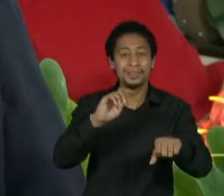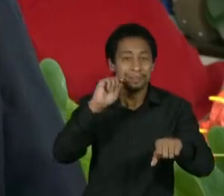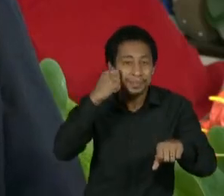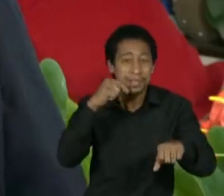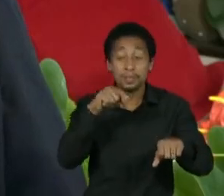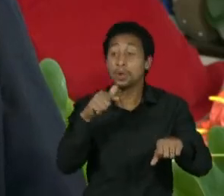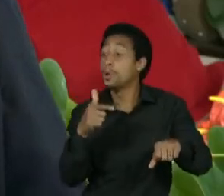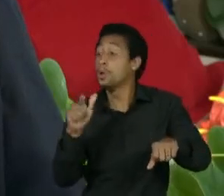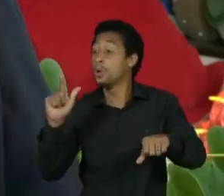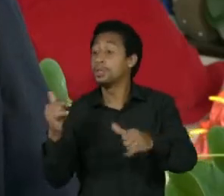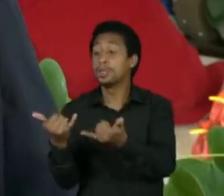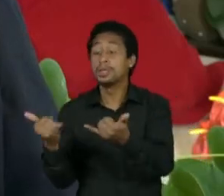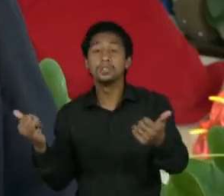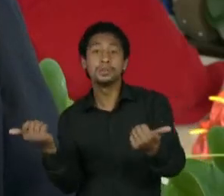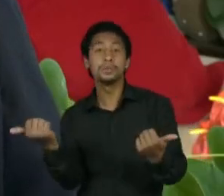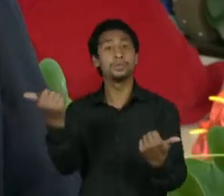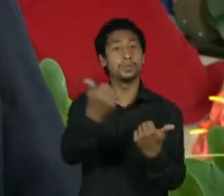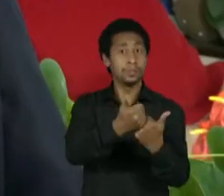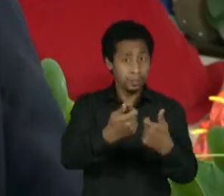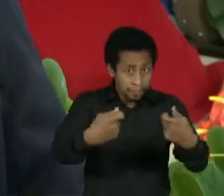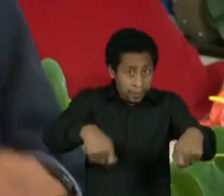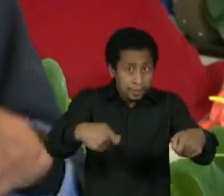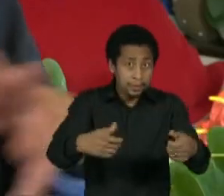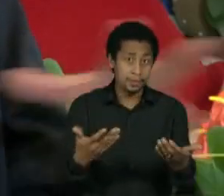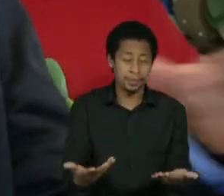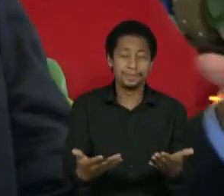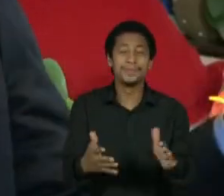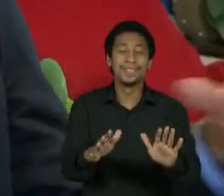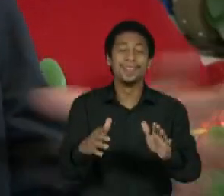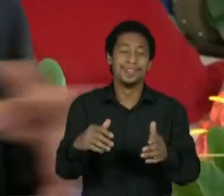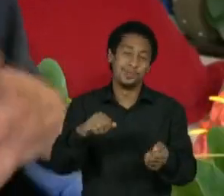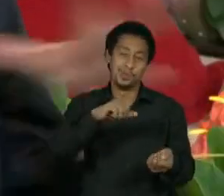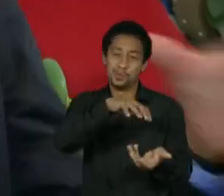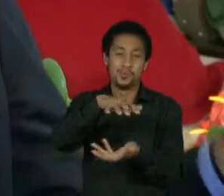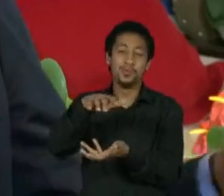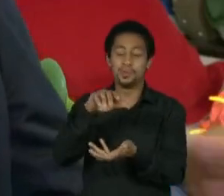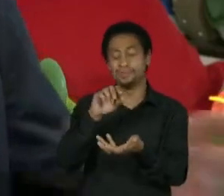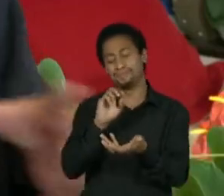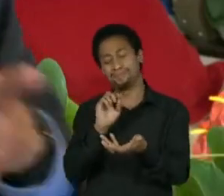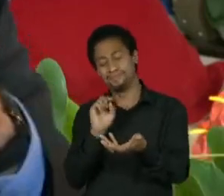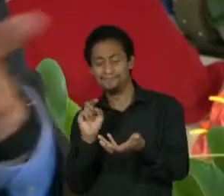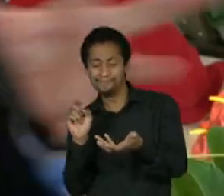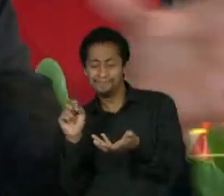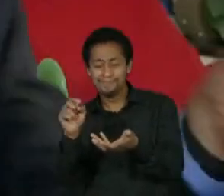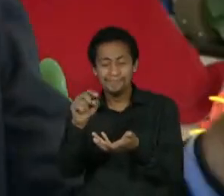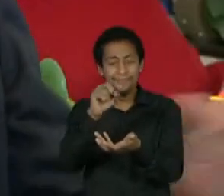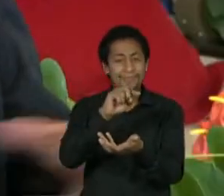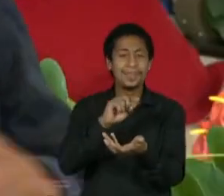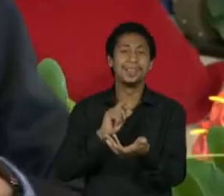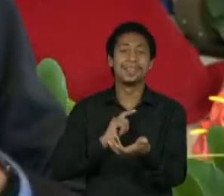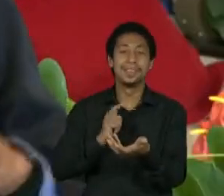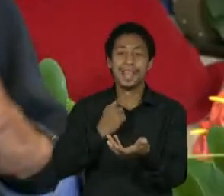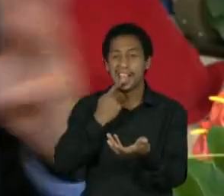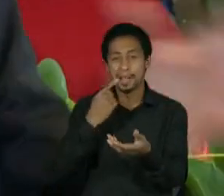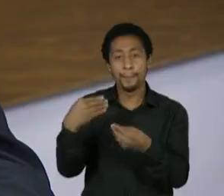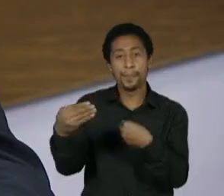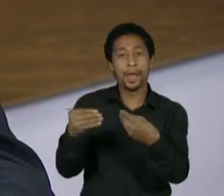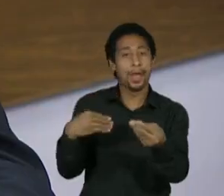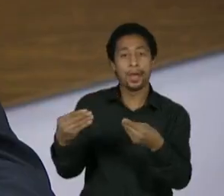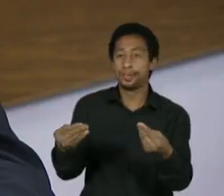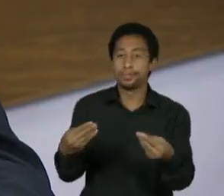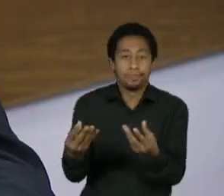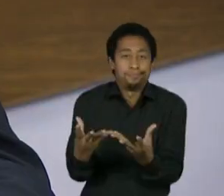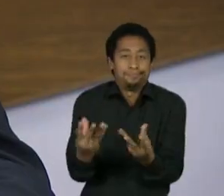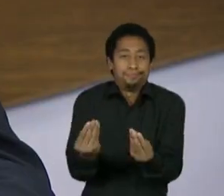Como é que nós vivemos num mundo de plásticos? Você vê plásticos em todos os lugares. Até no Monteí de um hospital está